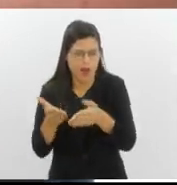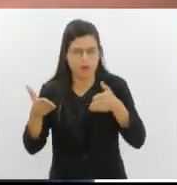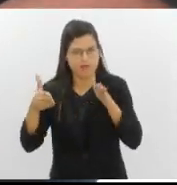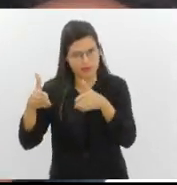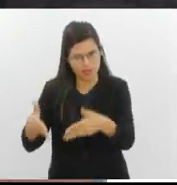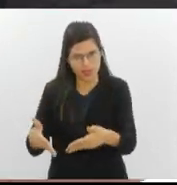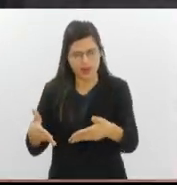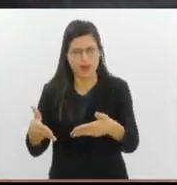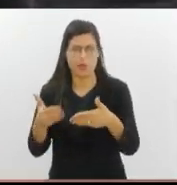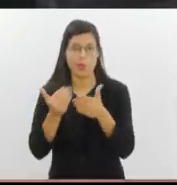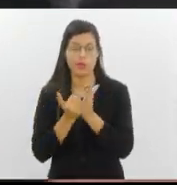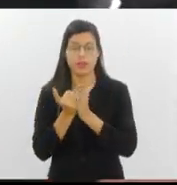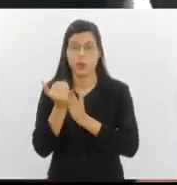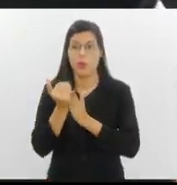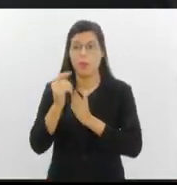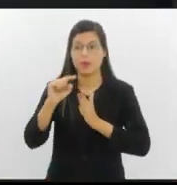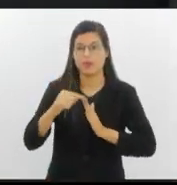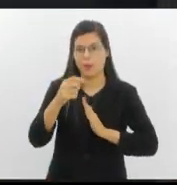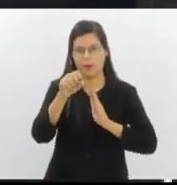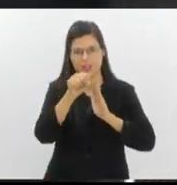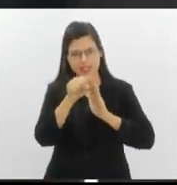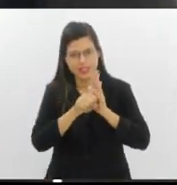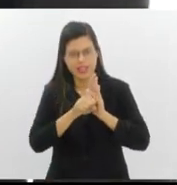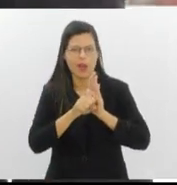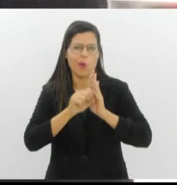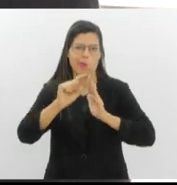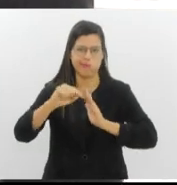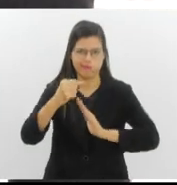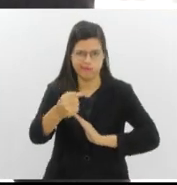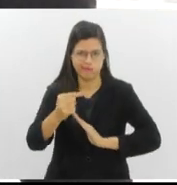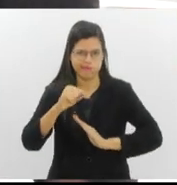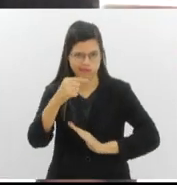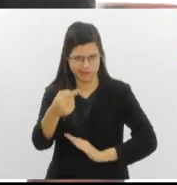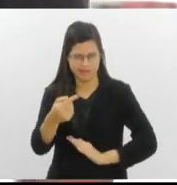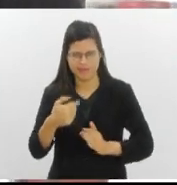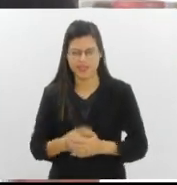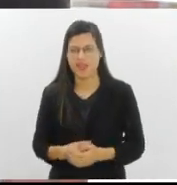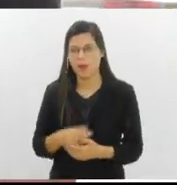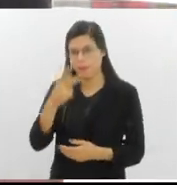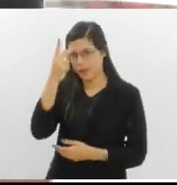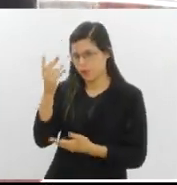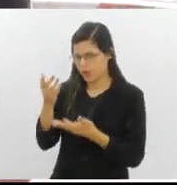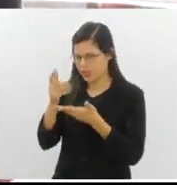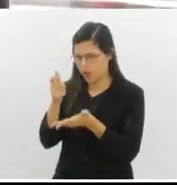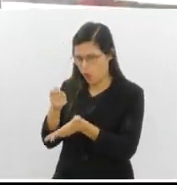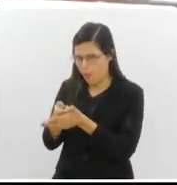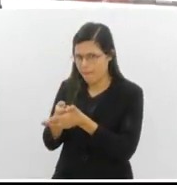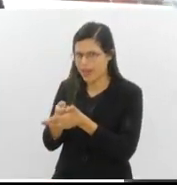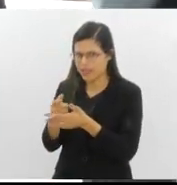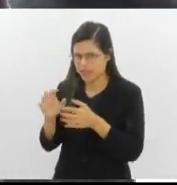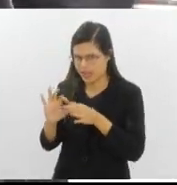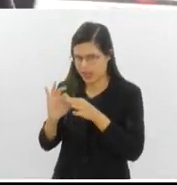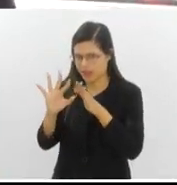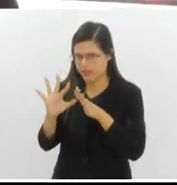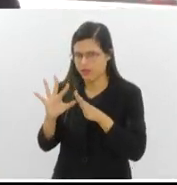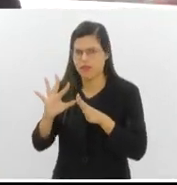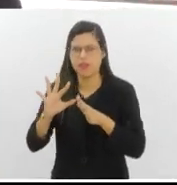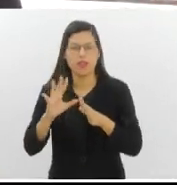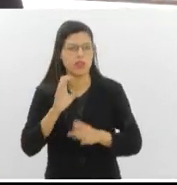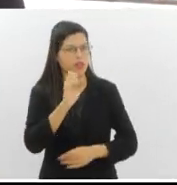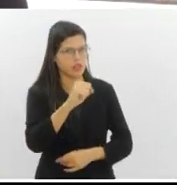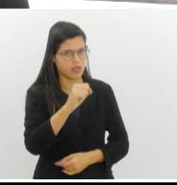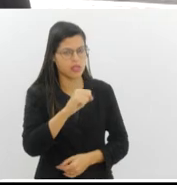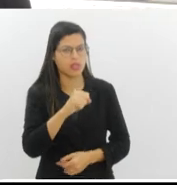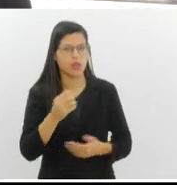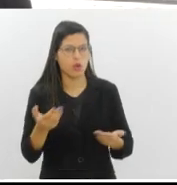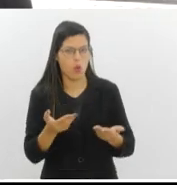e depois vamos de século em século. E quem quiser adquirir esse livro, ele está disponível? Ele está disponível, ele está sendo